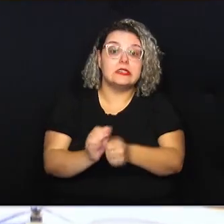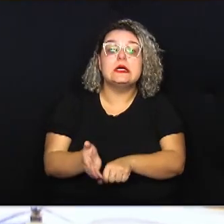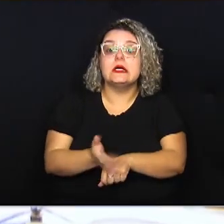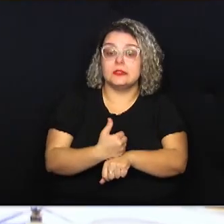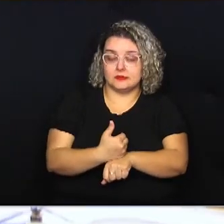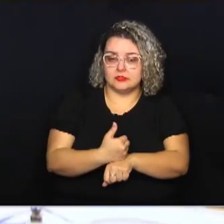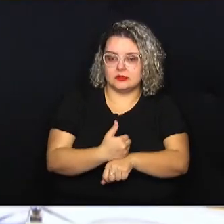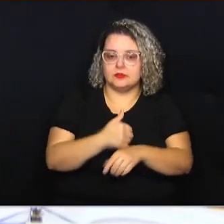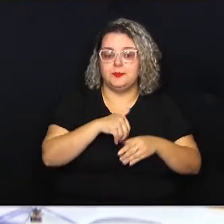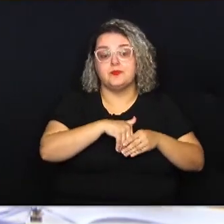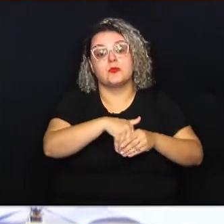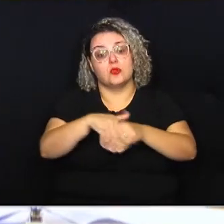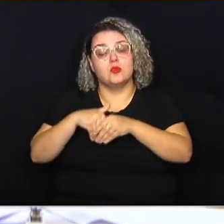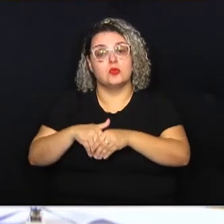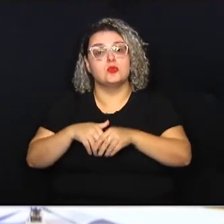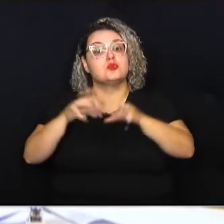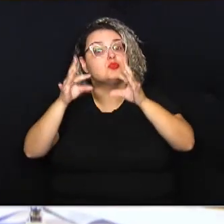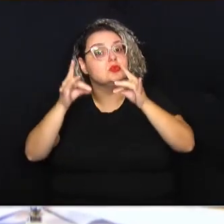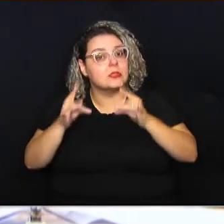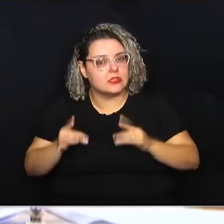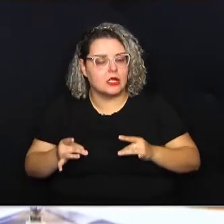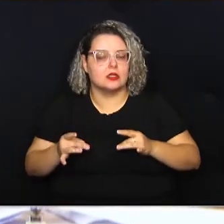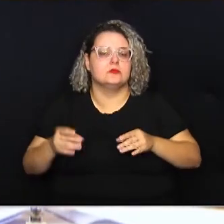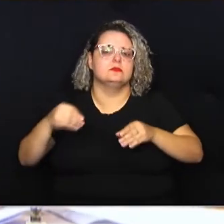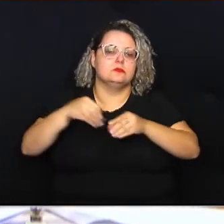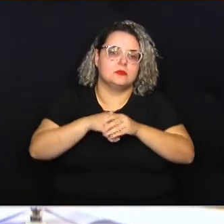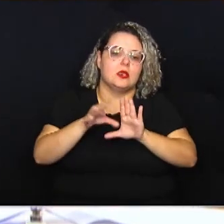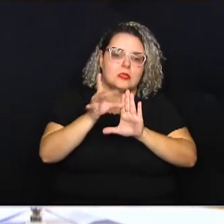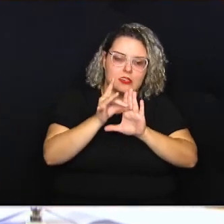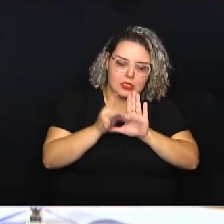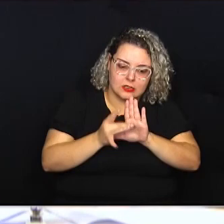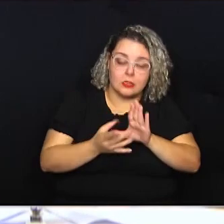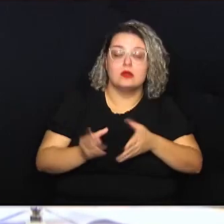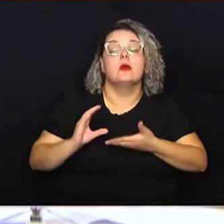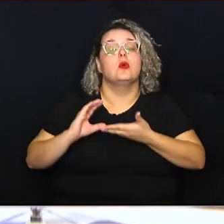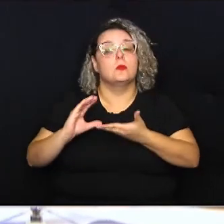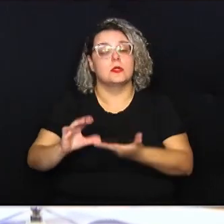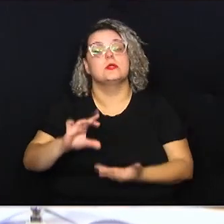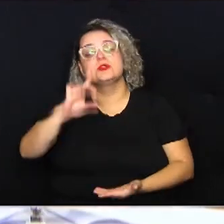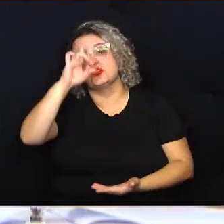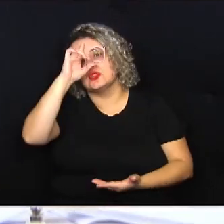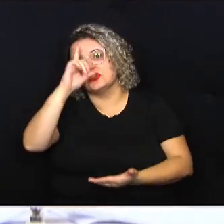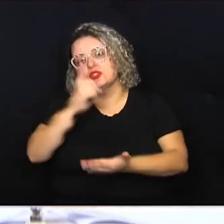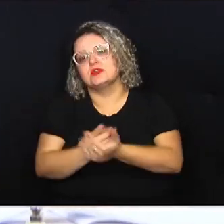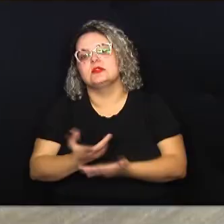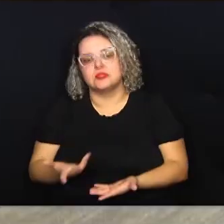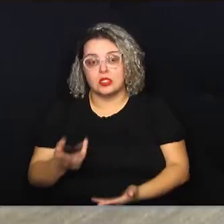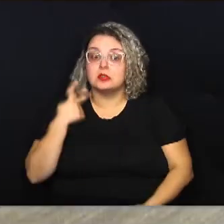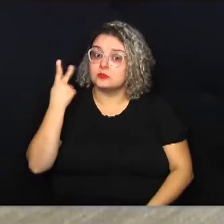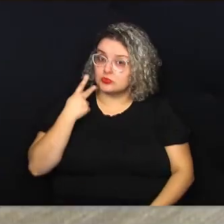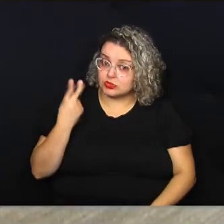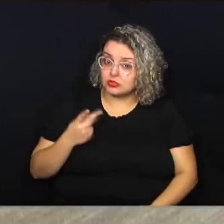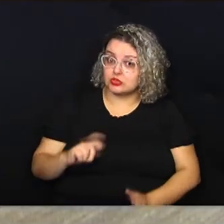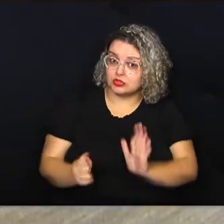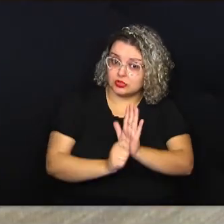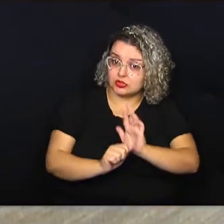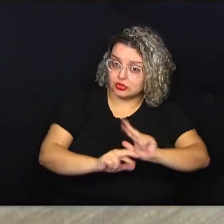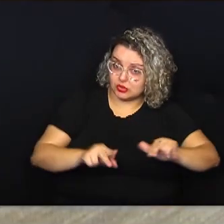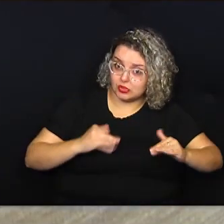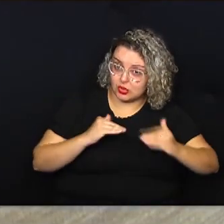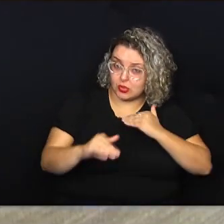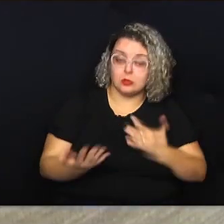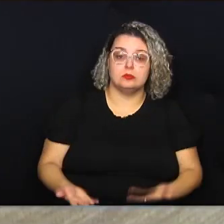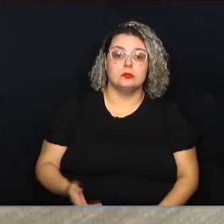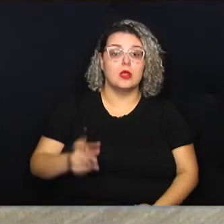serem votadas no mérito. Caberá ao Conselho determinar as diretrizes de políticas sobre drogas. É a tarefa do